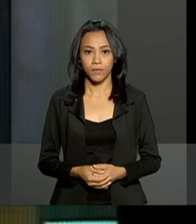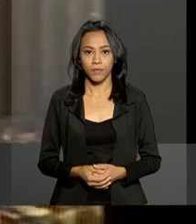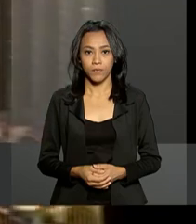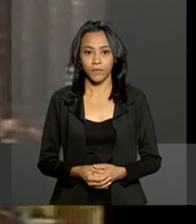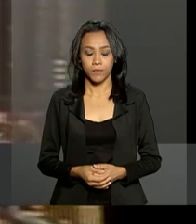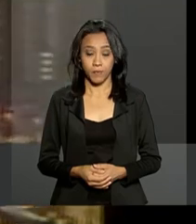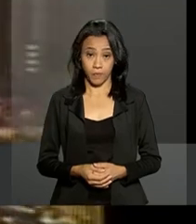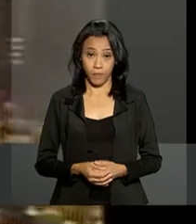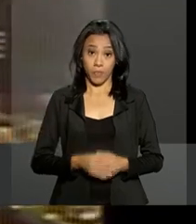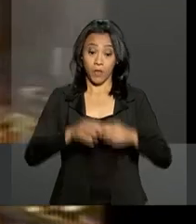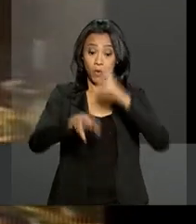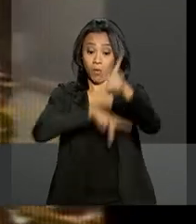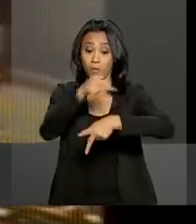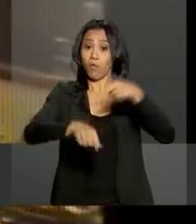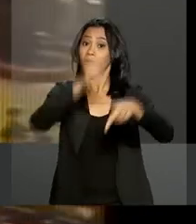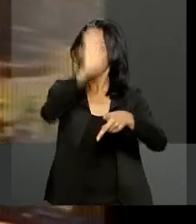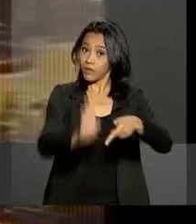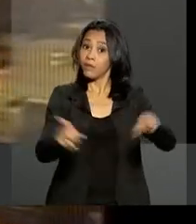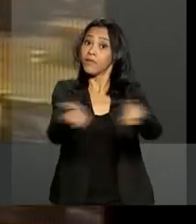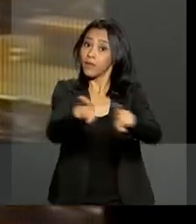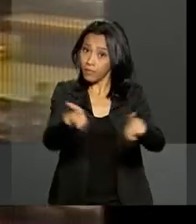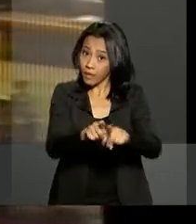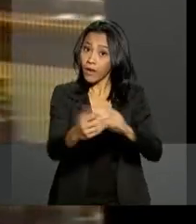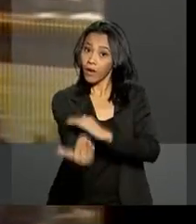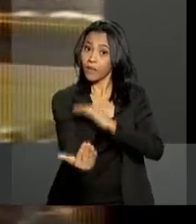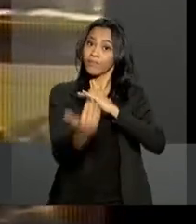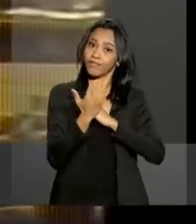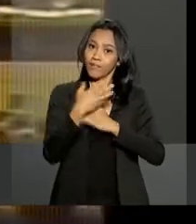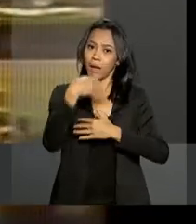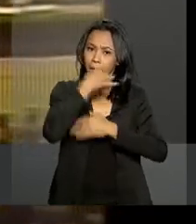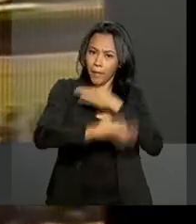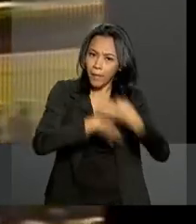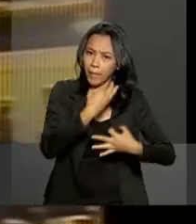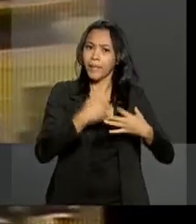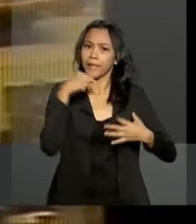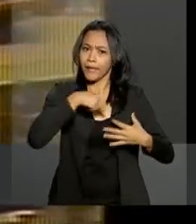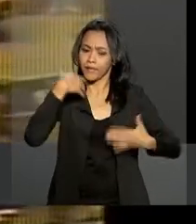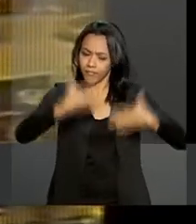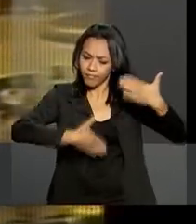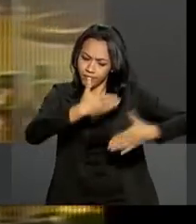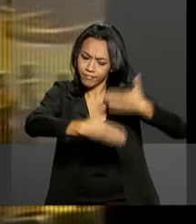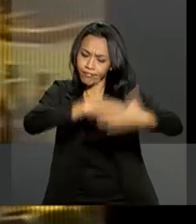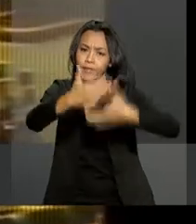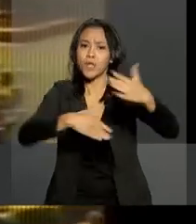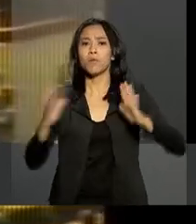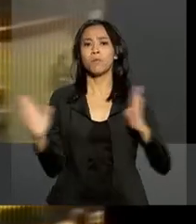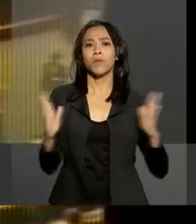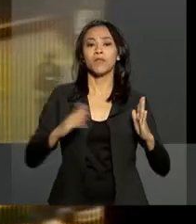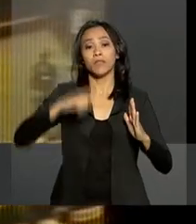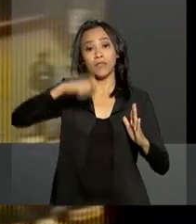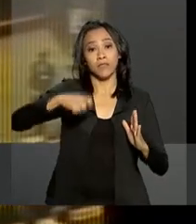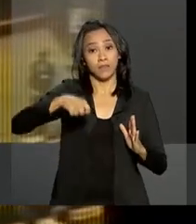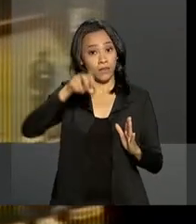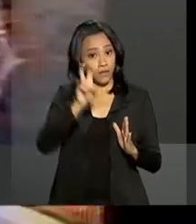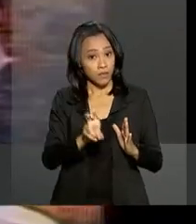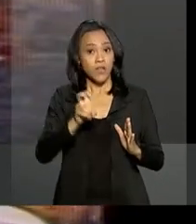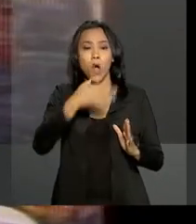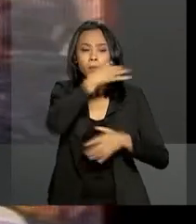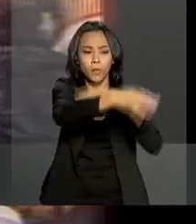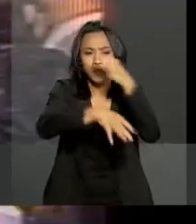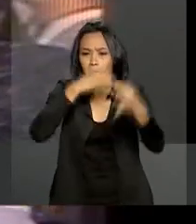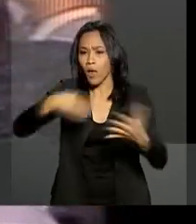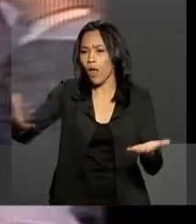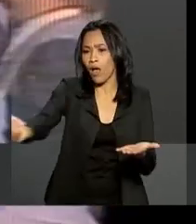Os brasileiros também contribuíram e muito nesse processo. Durante cinco meses foram recebidas sugestões